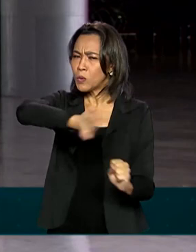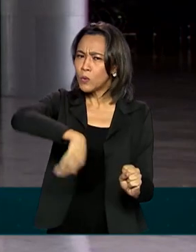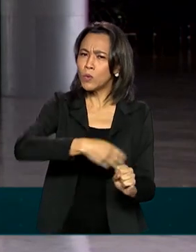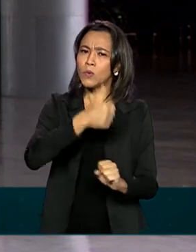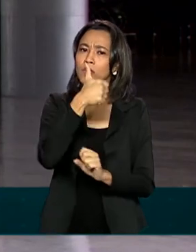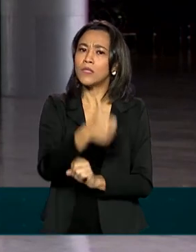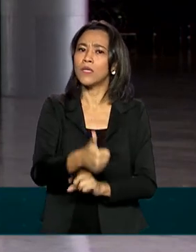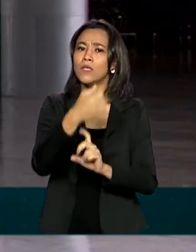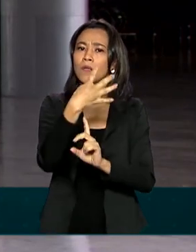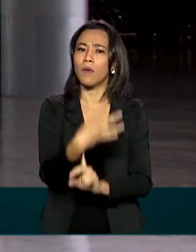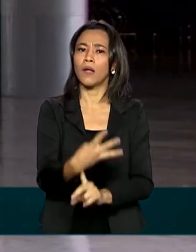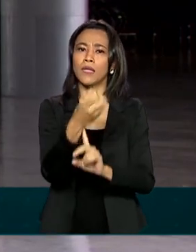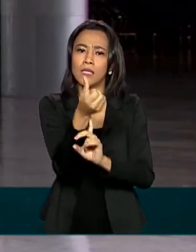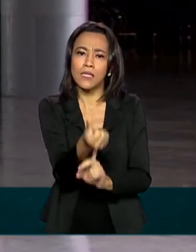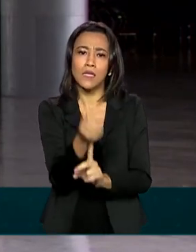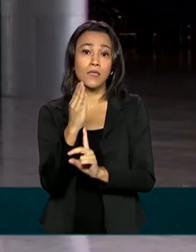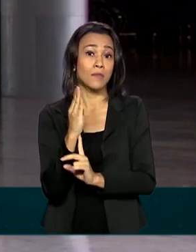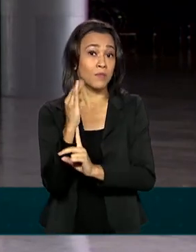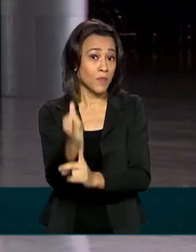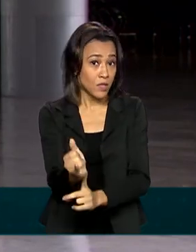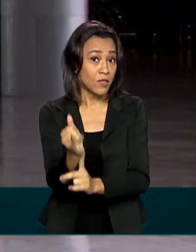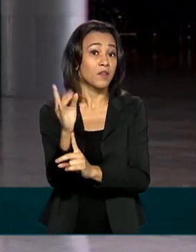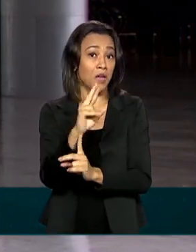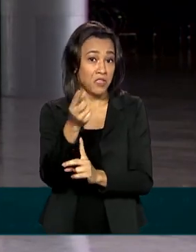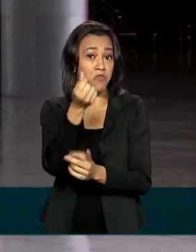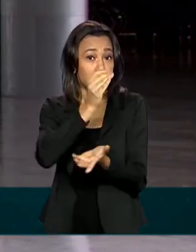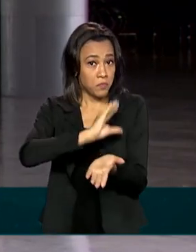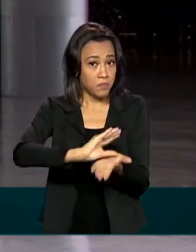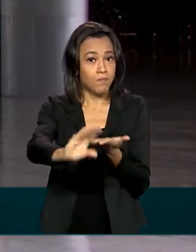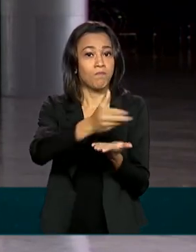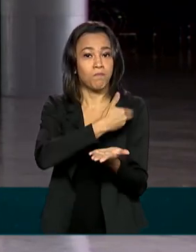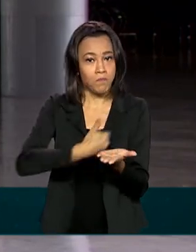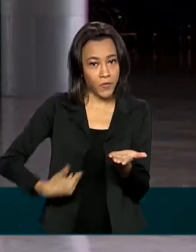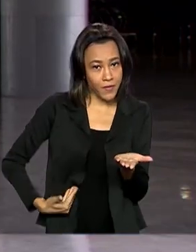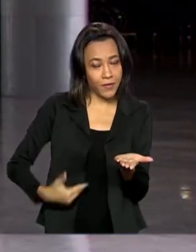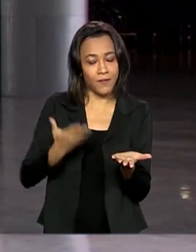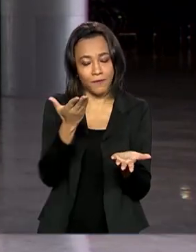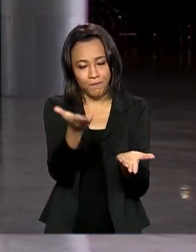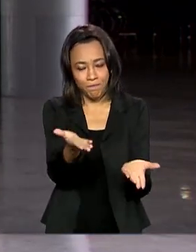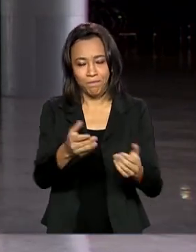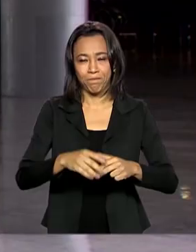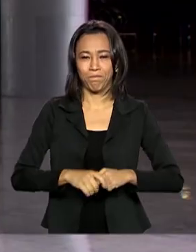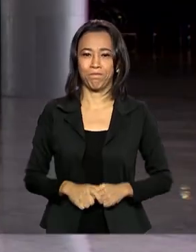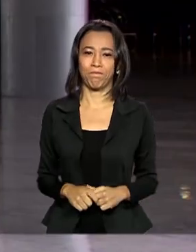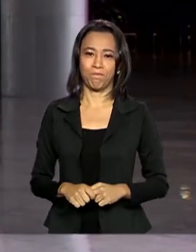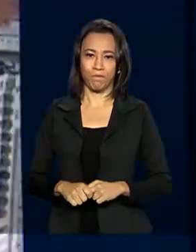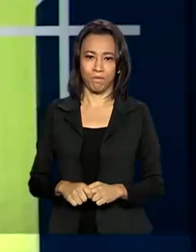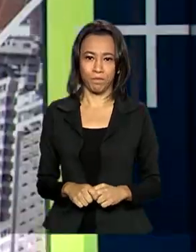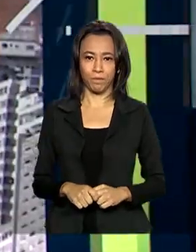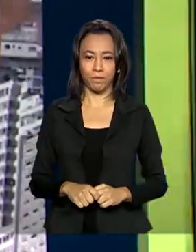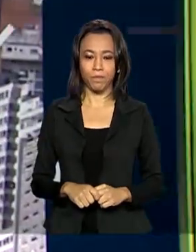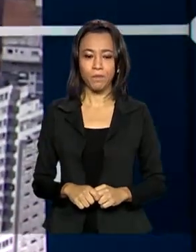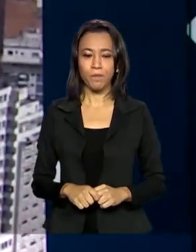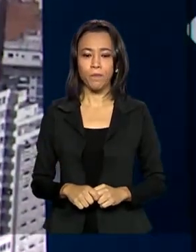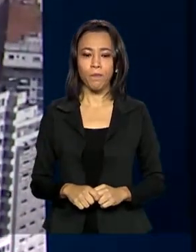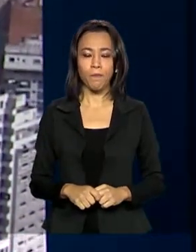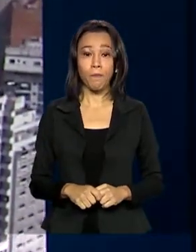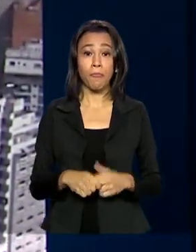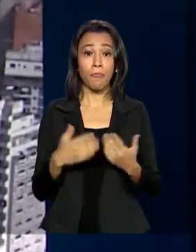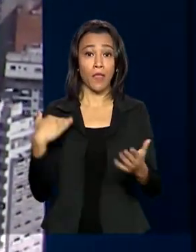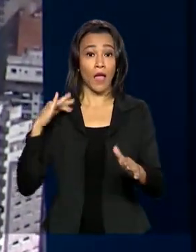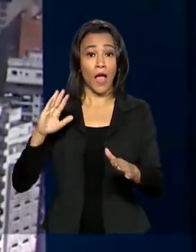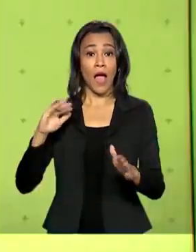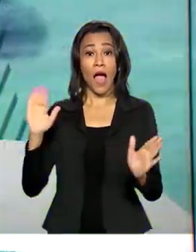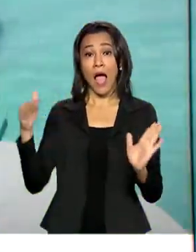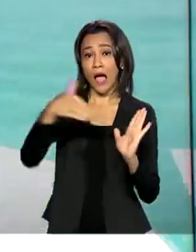146 bilhões liberados pelo governo. Selma Dias para o Governo Agora. Até